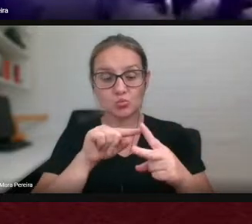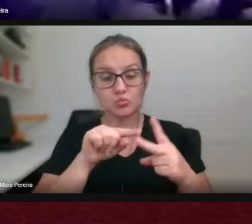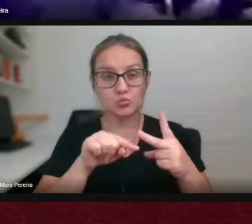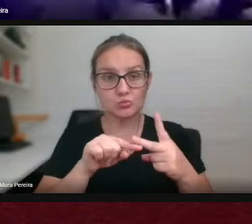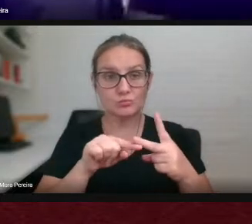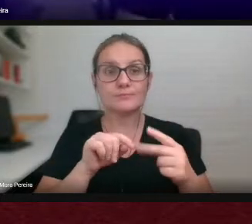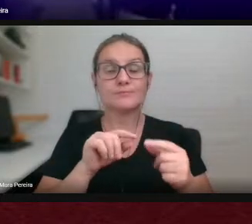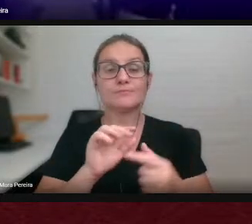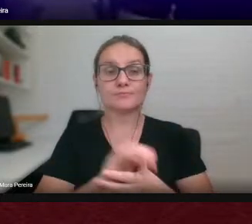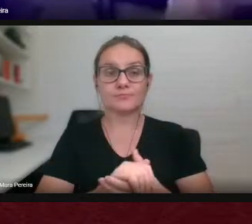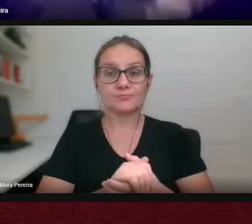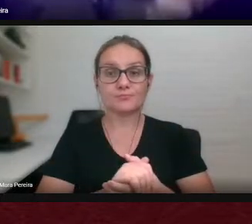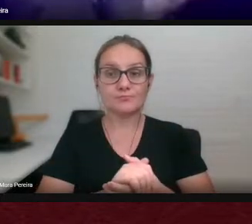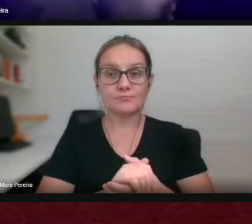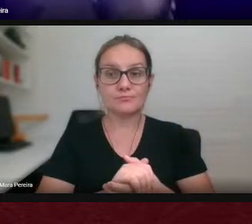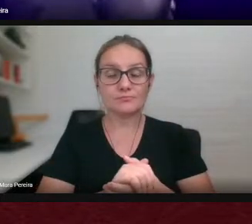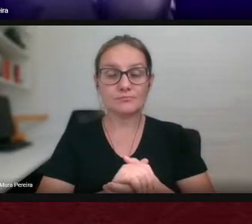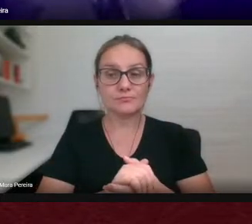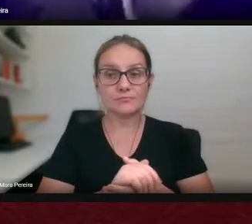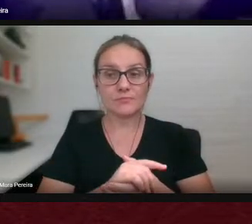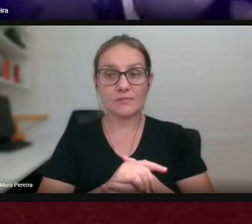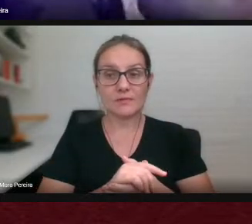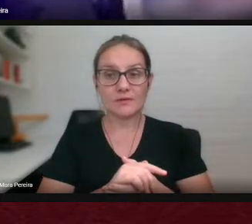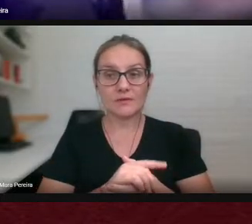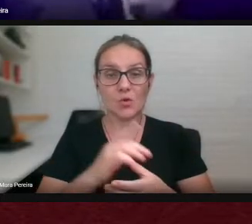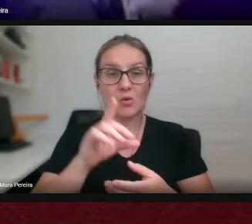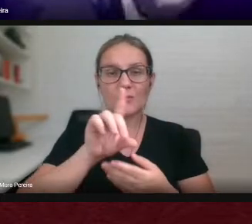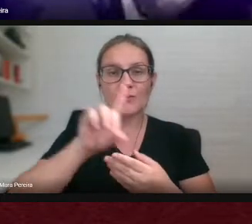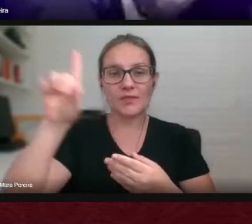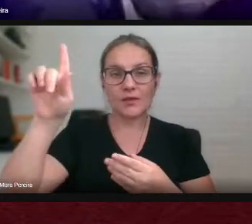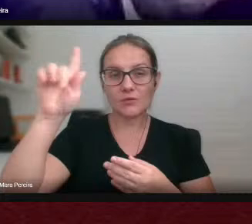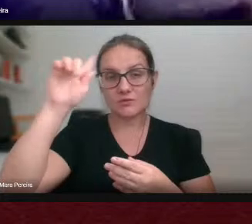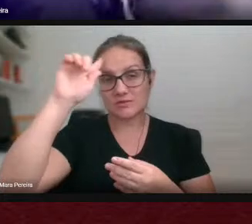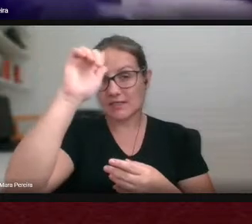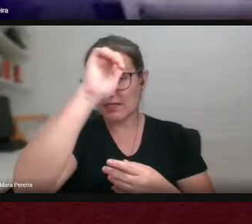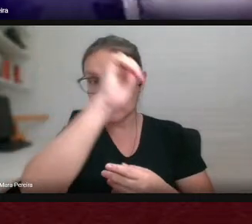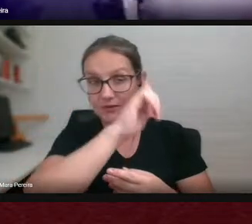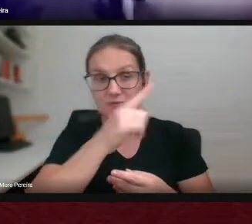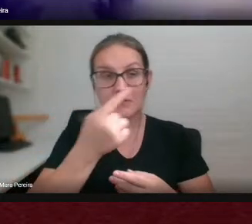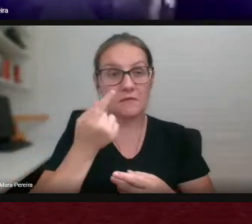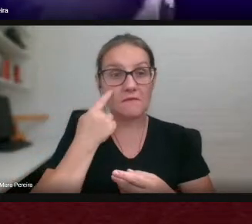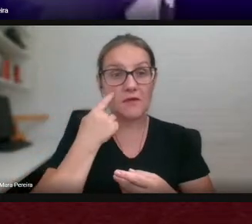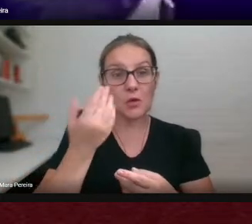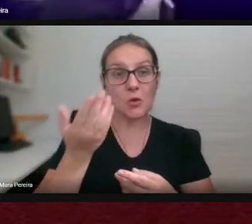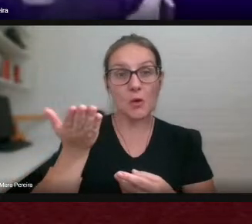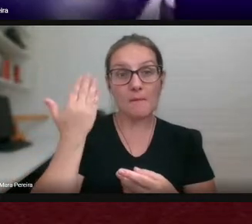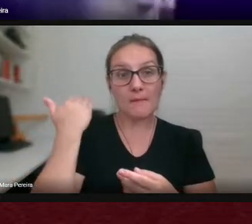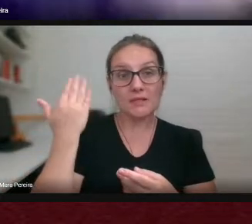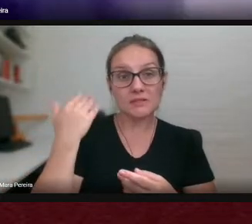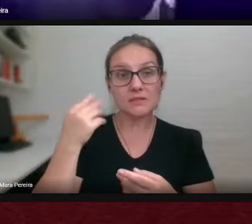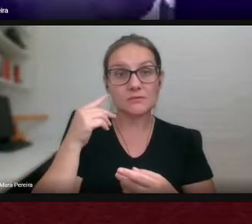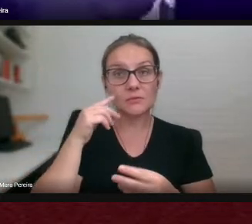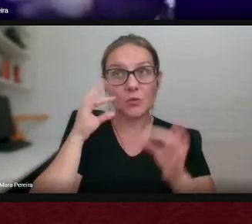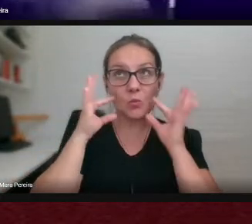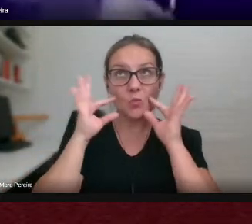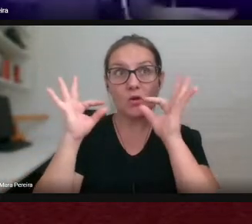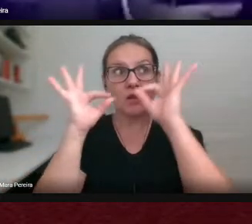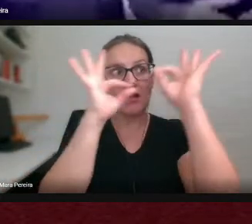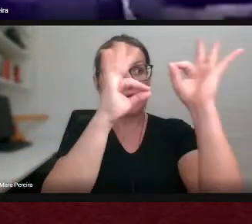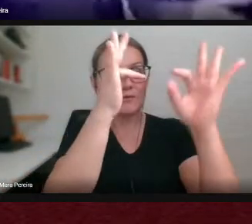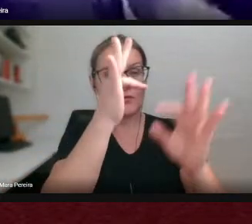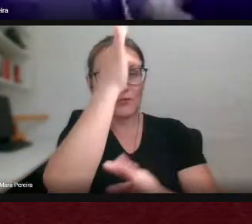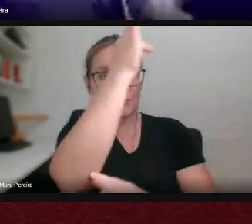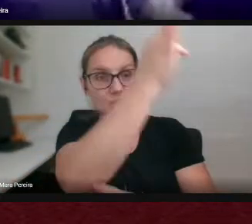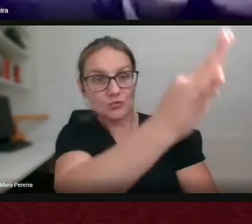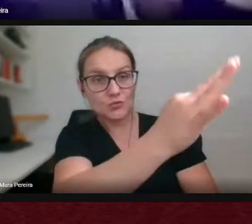Janos o deus grego que tem um olhar para para o passado e outro olhar para o futuro o grupo